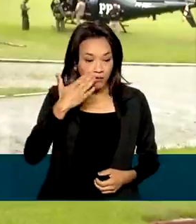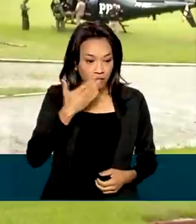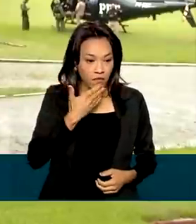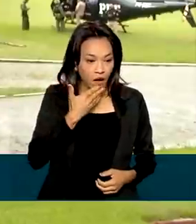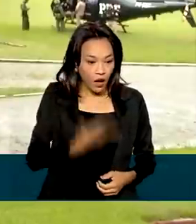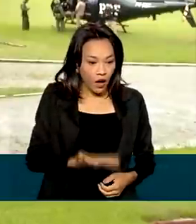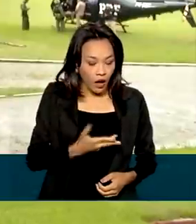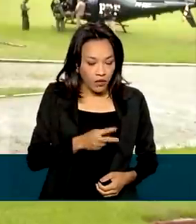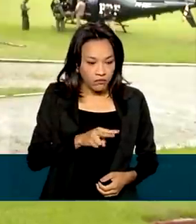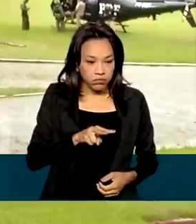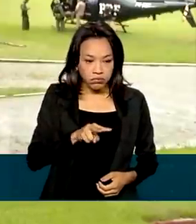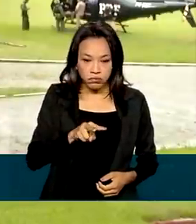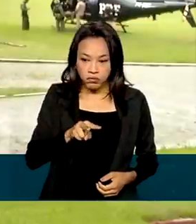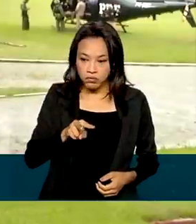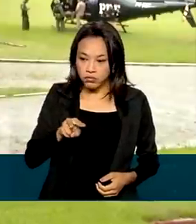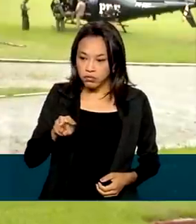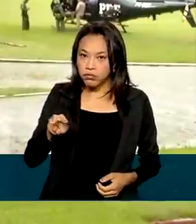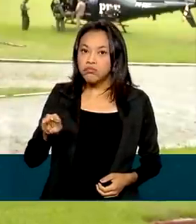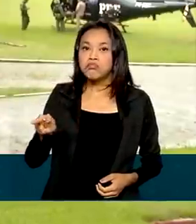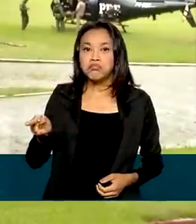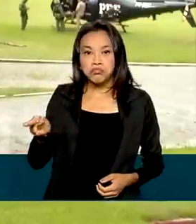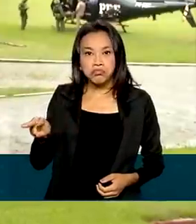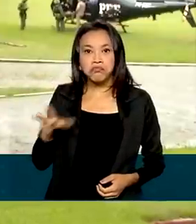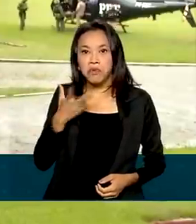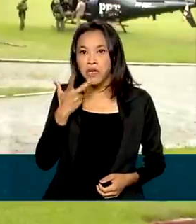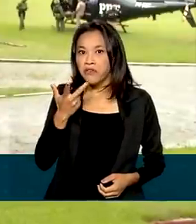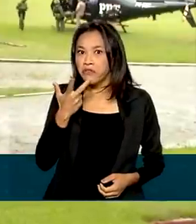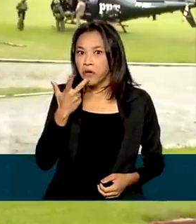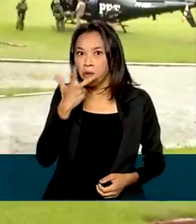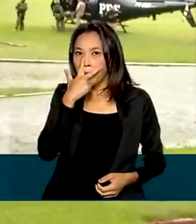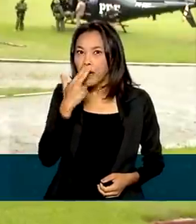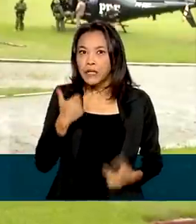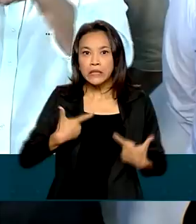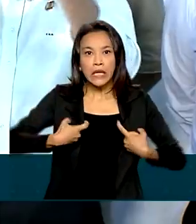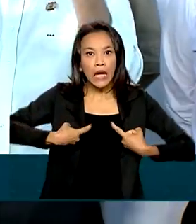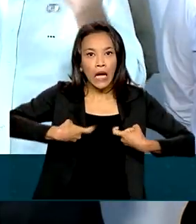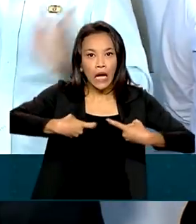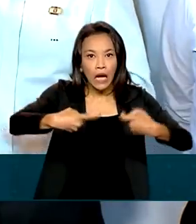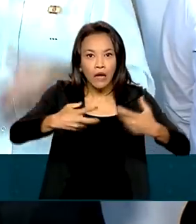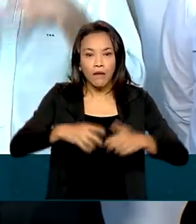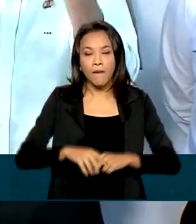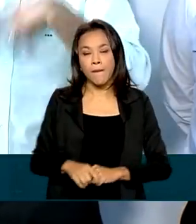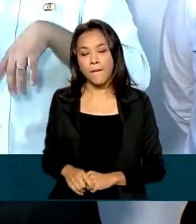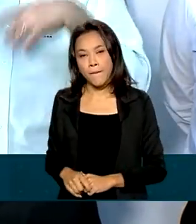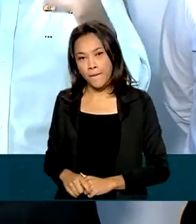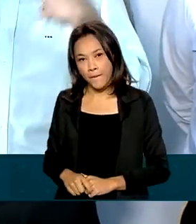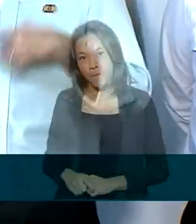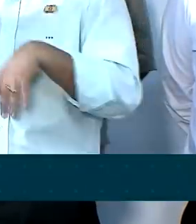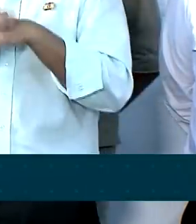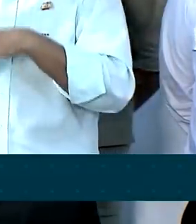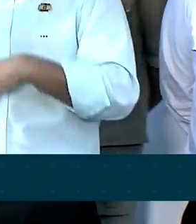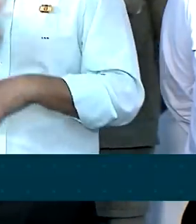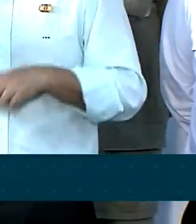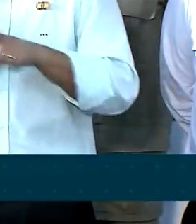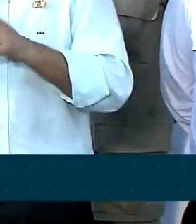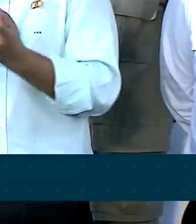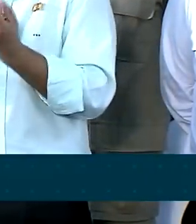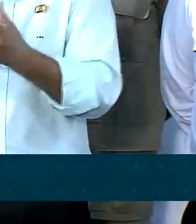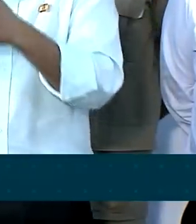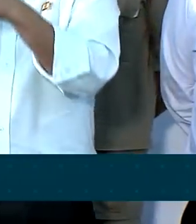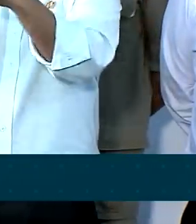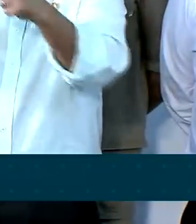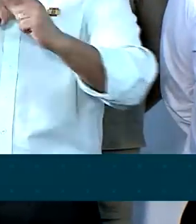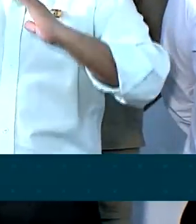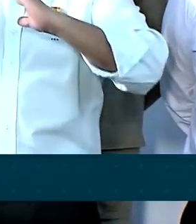observou durante o sobrevoo. Ele disse que viu um cenário de guerra. Vimos também em regiões que existiam